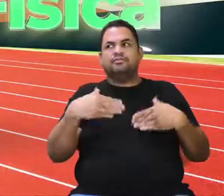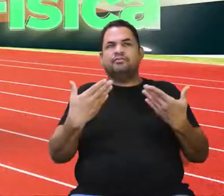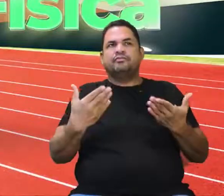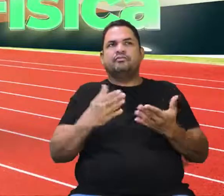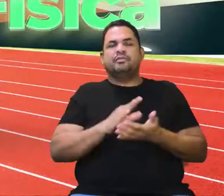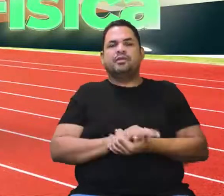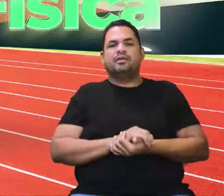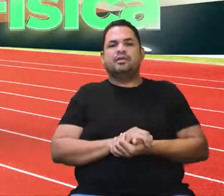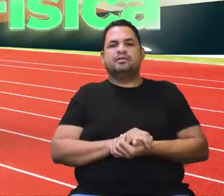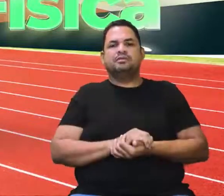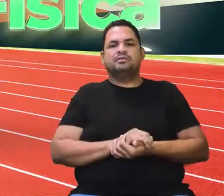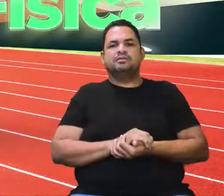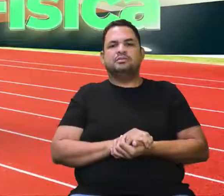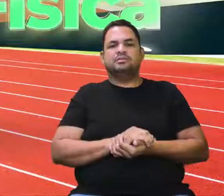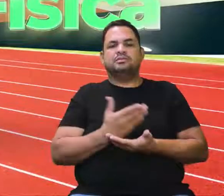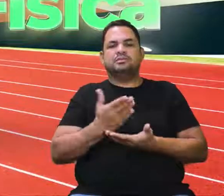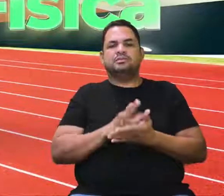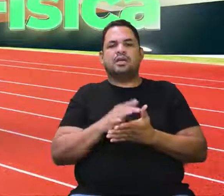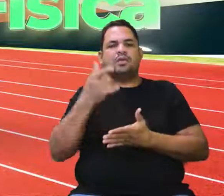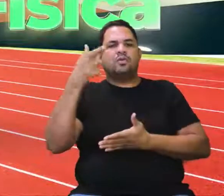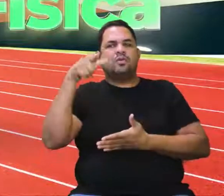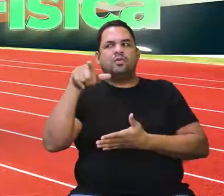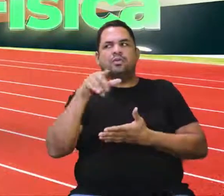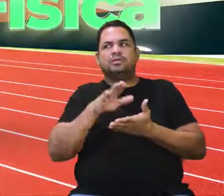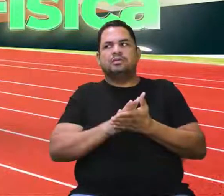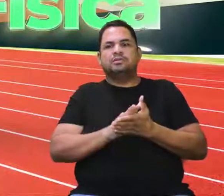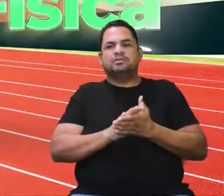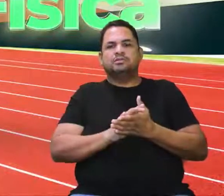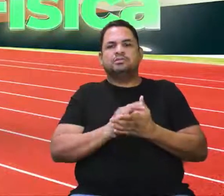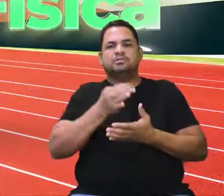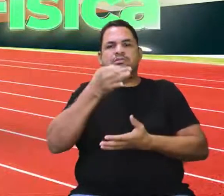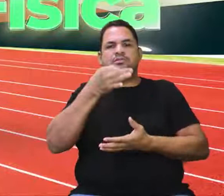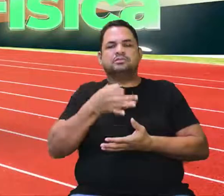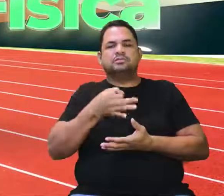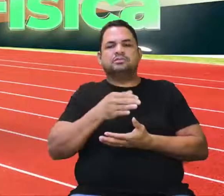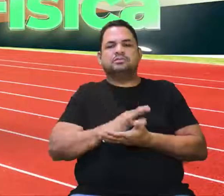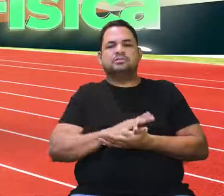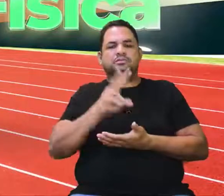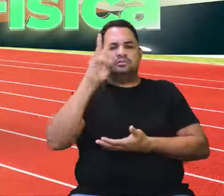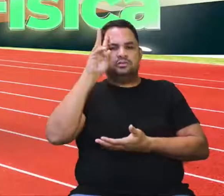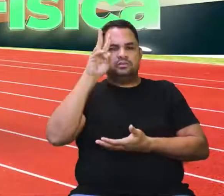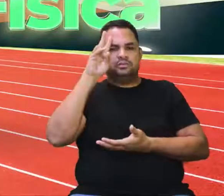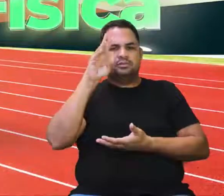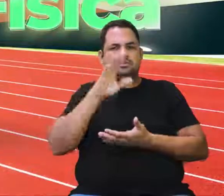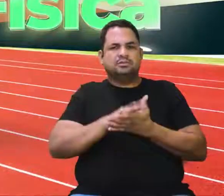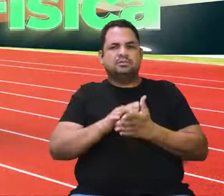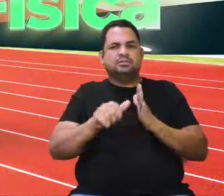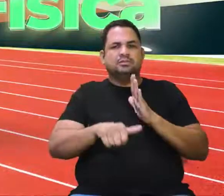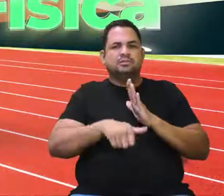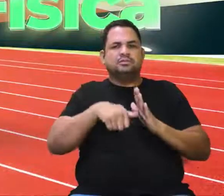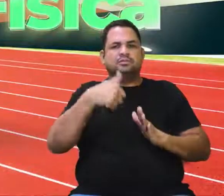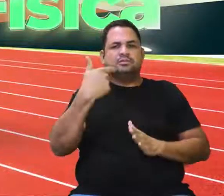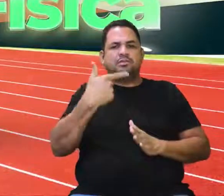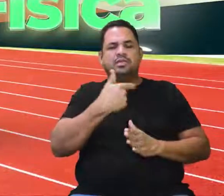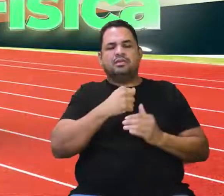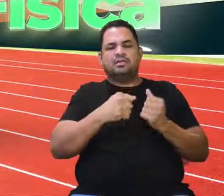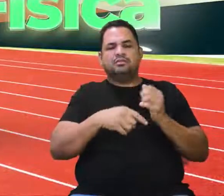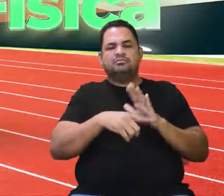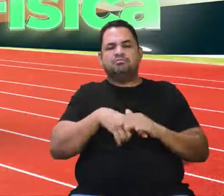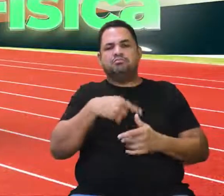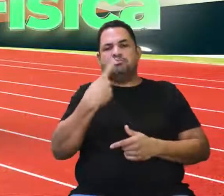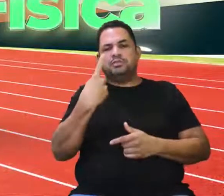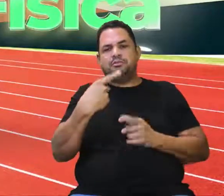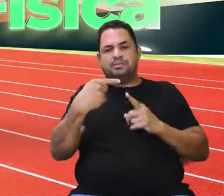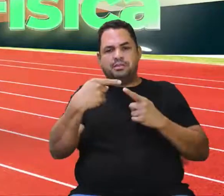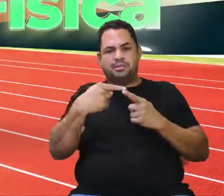daquelas afirmativas que a gente consegue, né, acertar. É lembrar, professora, do primeiro e do segundo tópico.